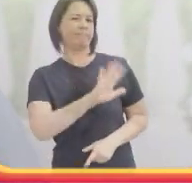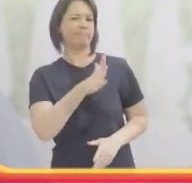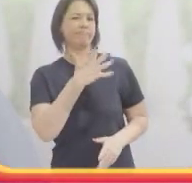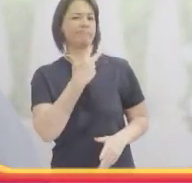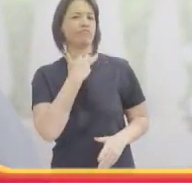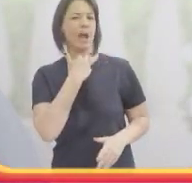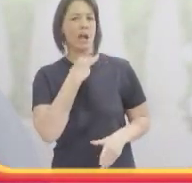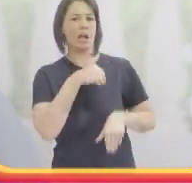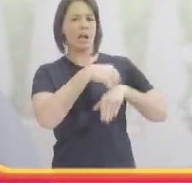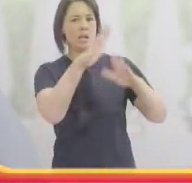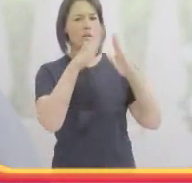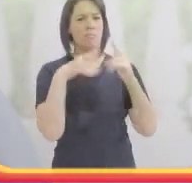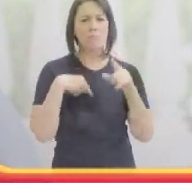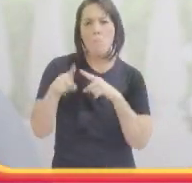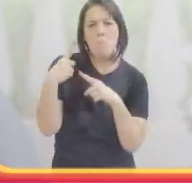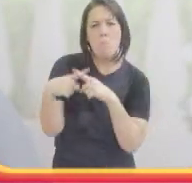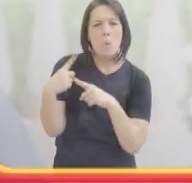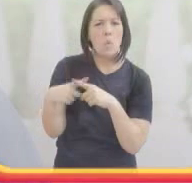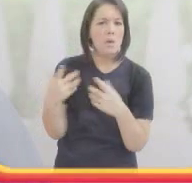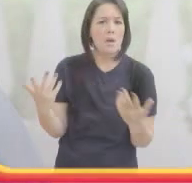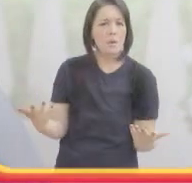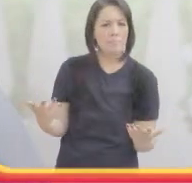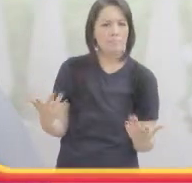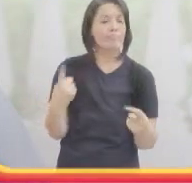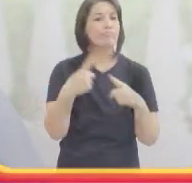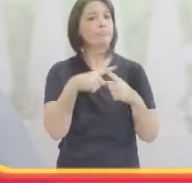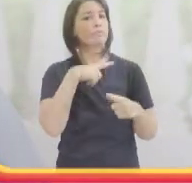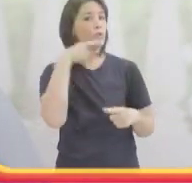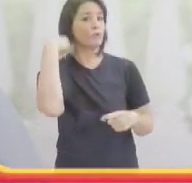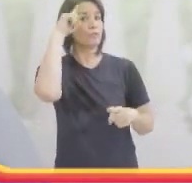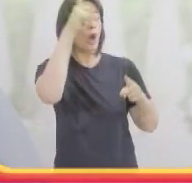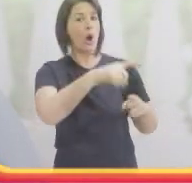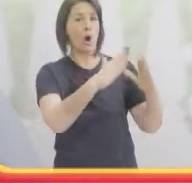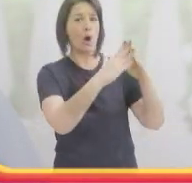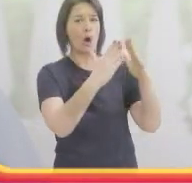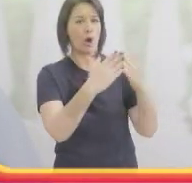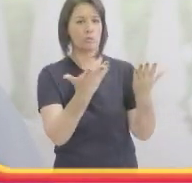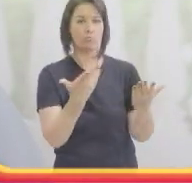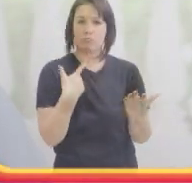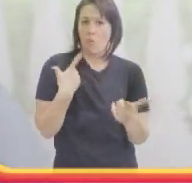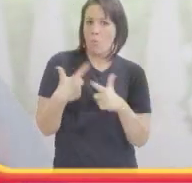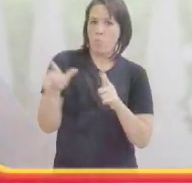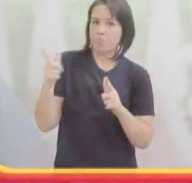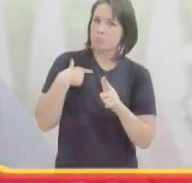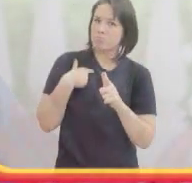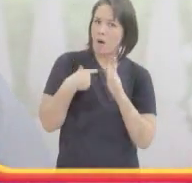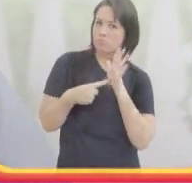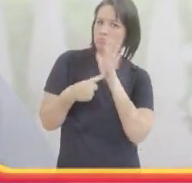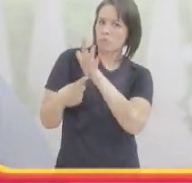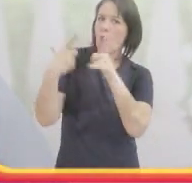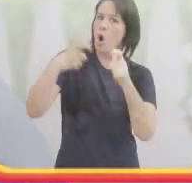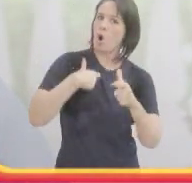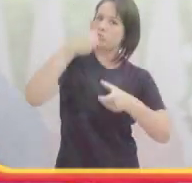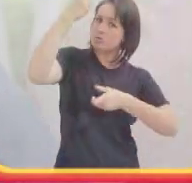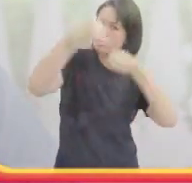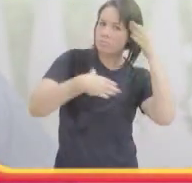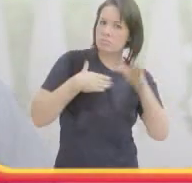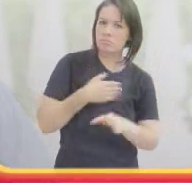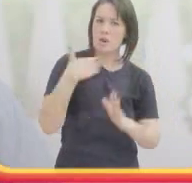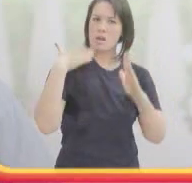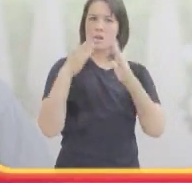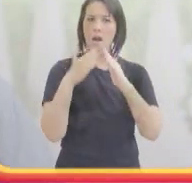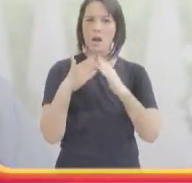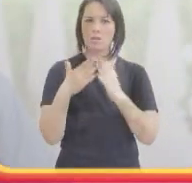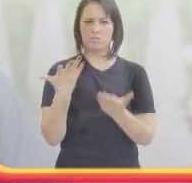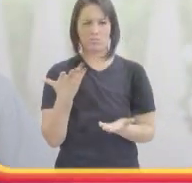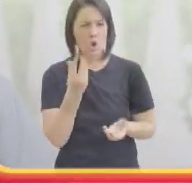levar até a tua casa. Eu falei, por quê? Ele, pô, porque eu não sei onde você mora. Aí eu falei, ah, não tem problema, pô, eu te explico